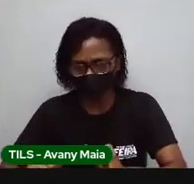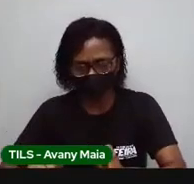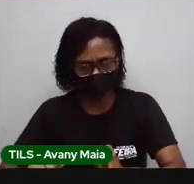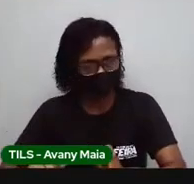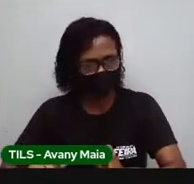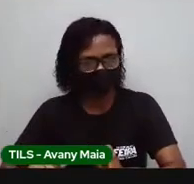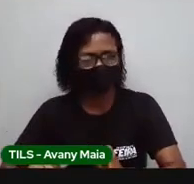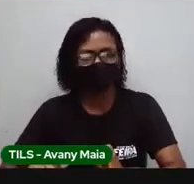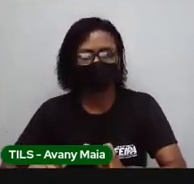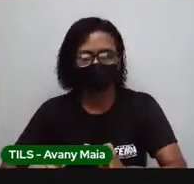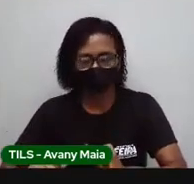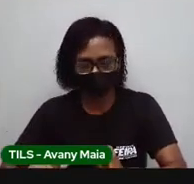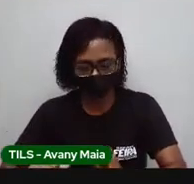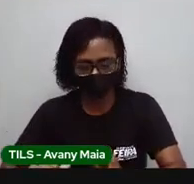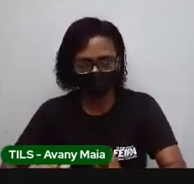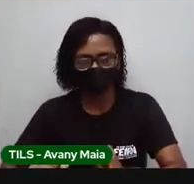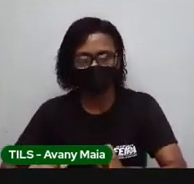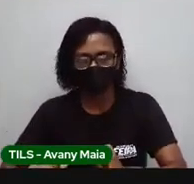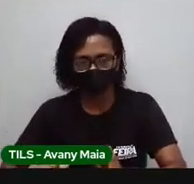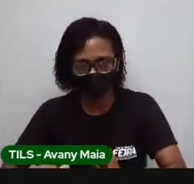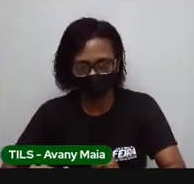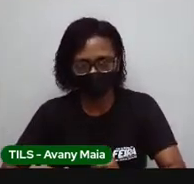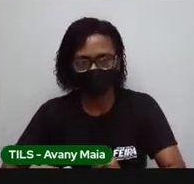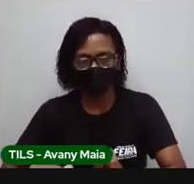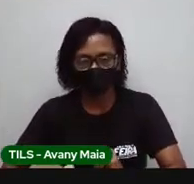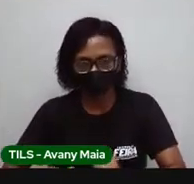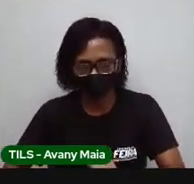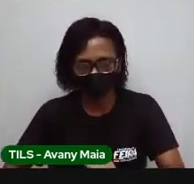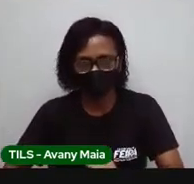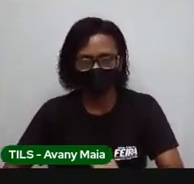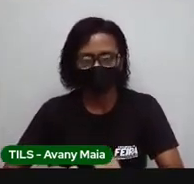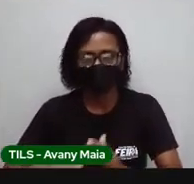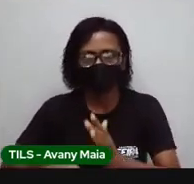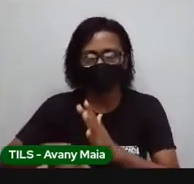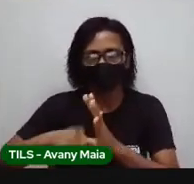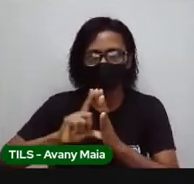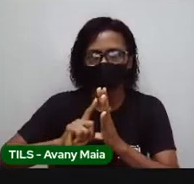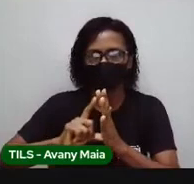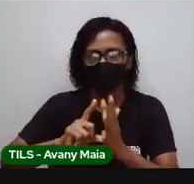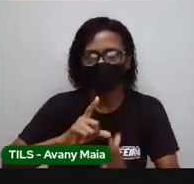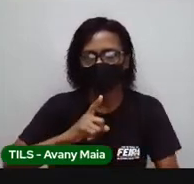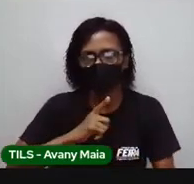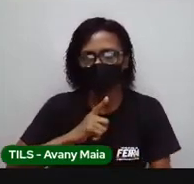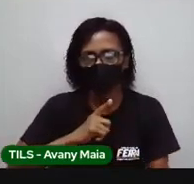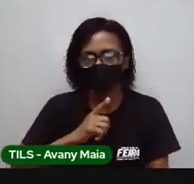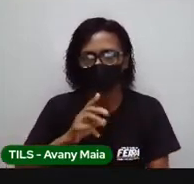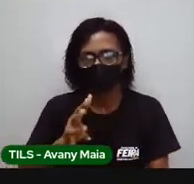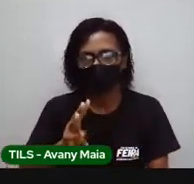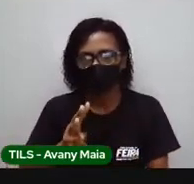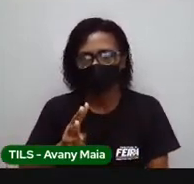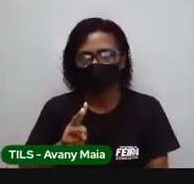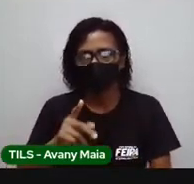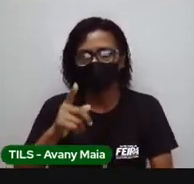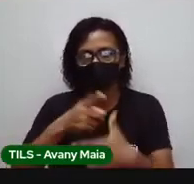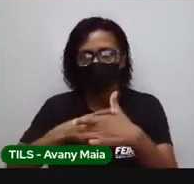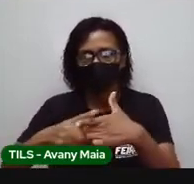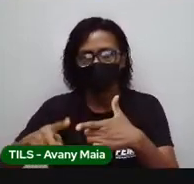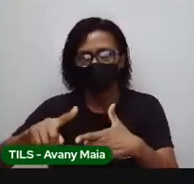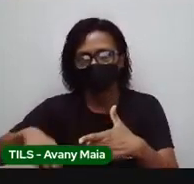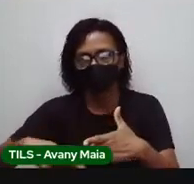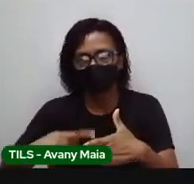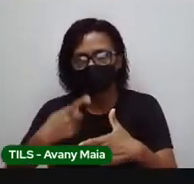Bom, é só você fazer a operação inversa. Se antes eu estava dividindo por mil, o inverso vai ser